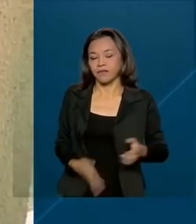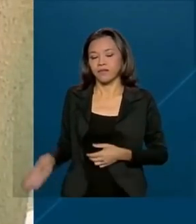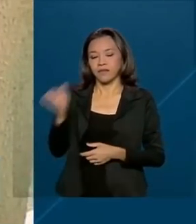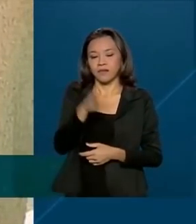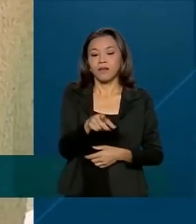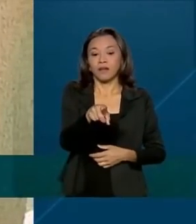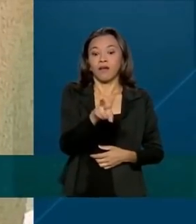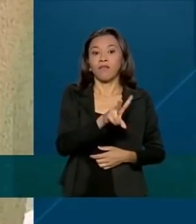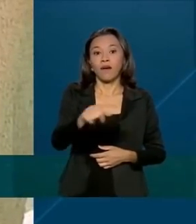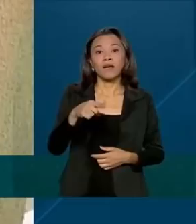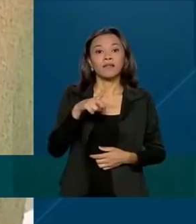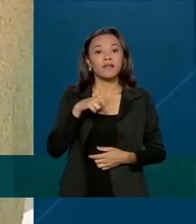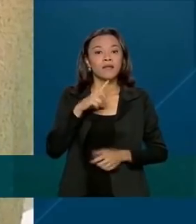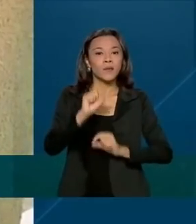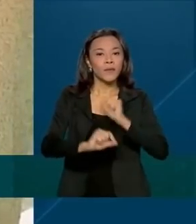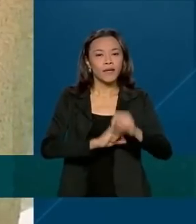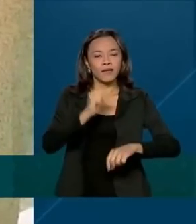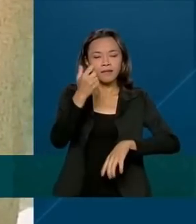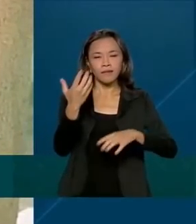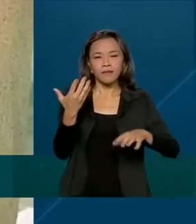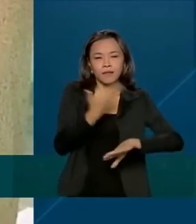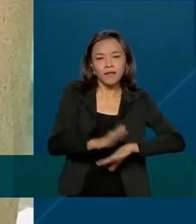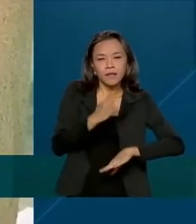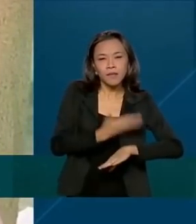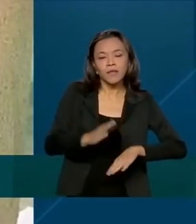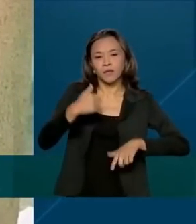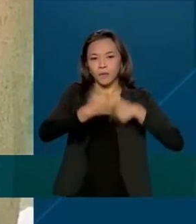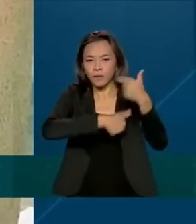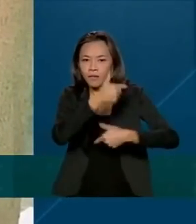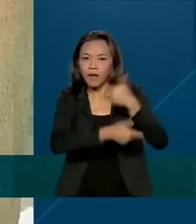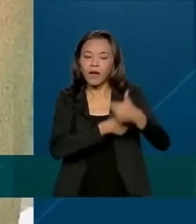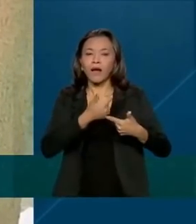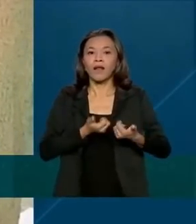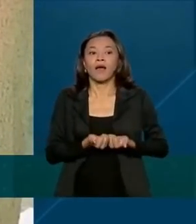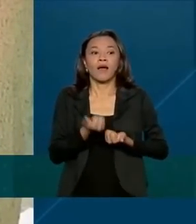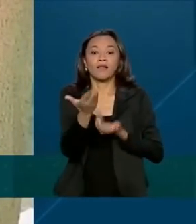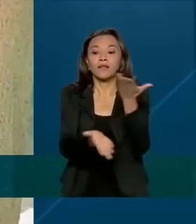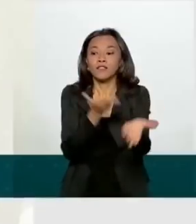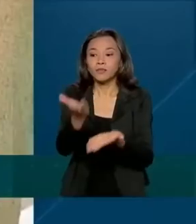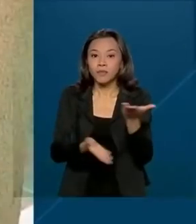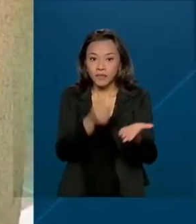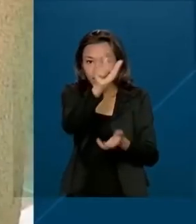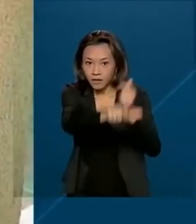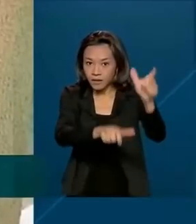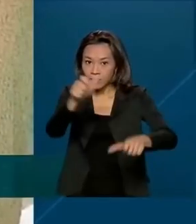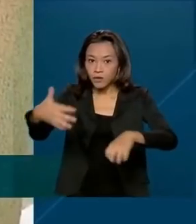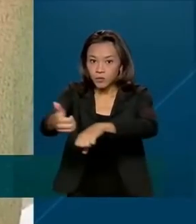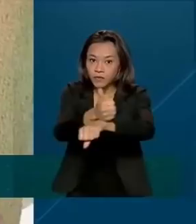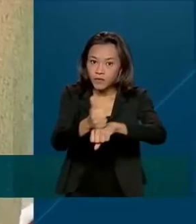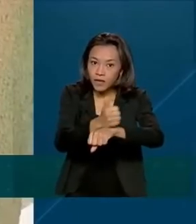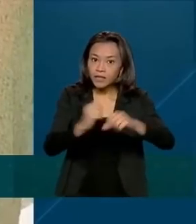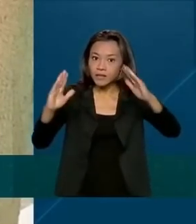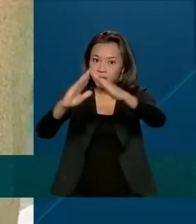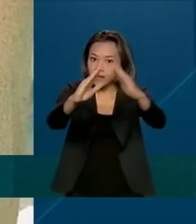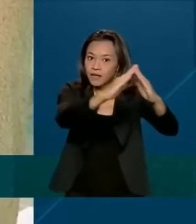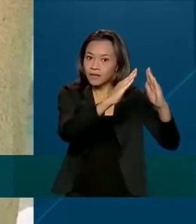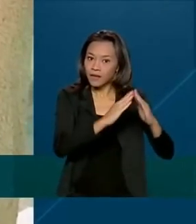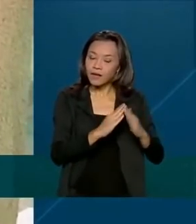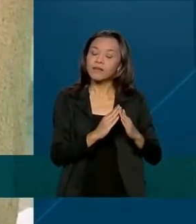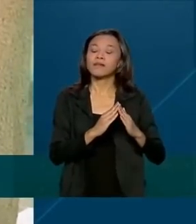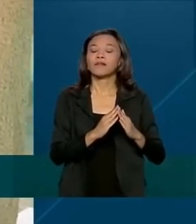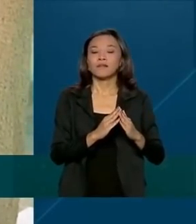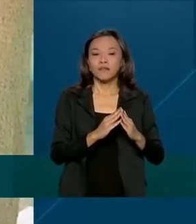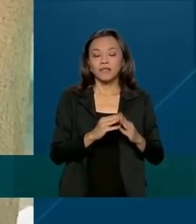qualificação para o trabalho, para o atendimento desse profissional nas visitas domiciliares, para que os visitadores de forma interativa